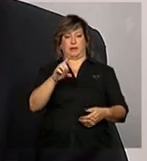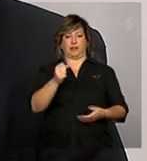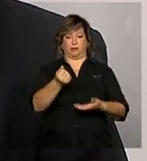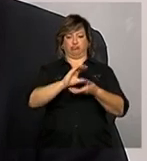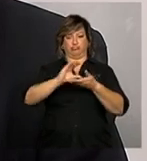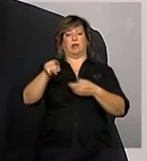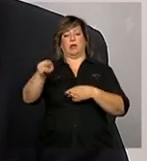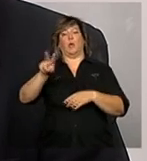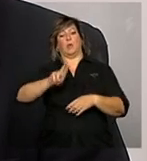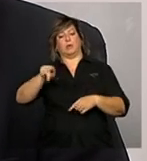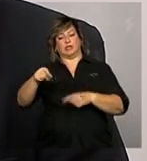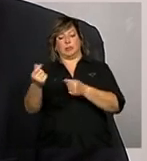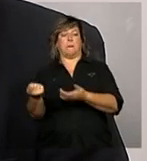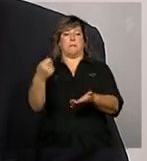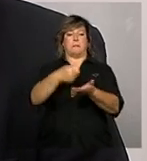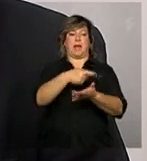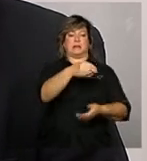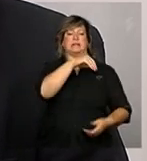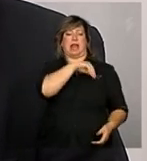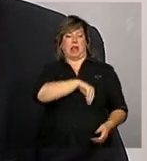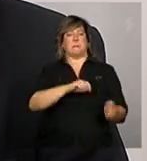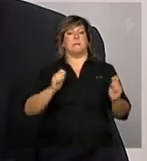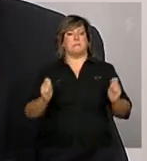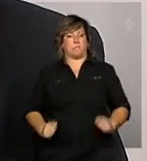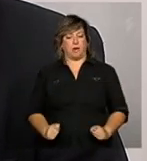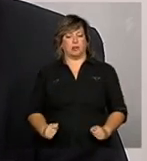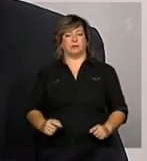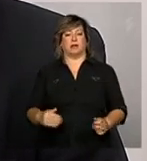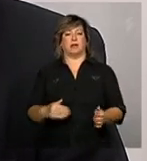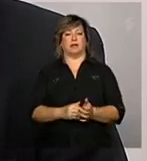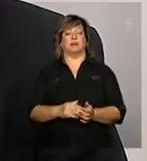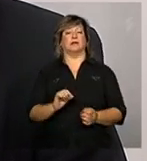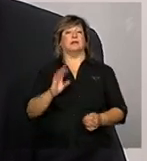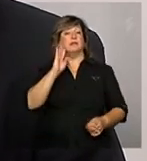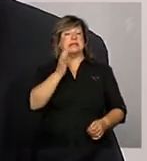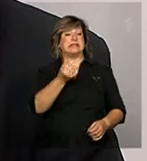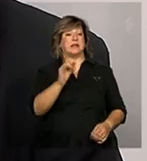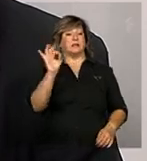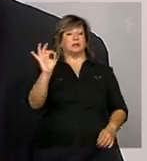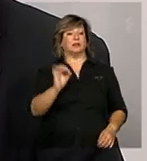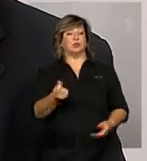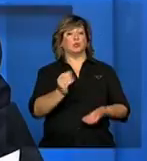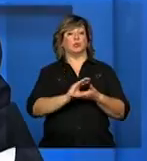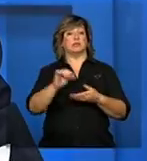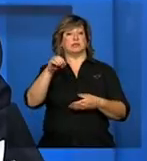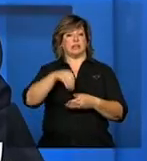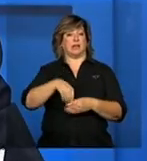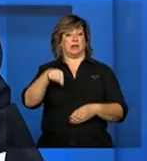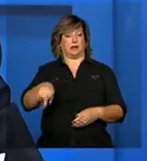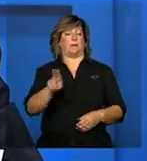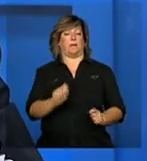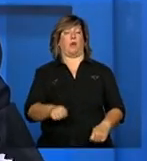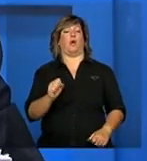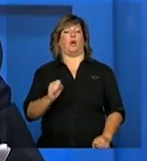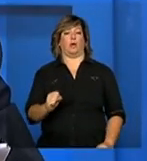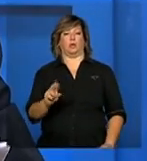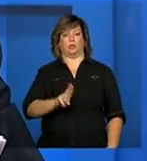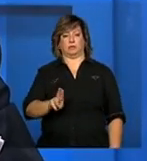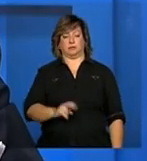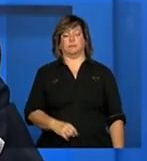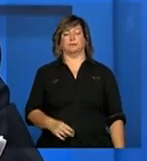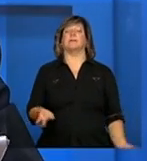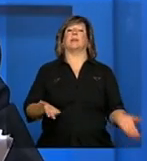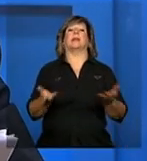durante o exercício no limite máximo de 60% dos recursos repassados Sérgio de São Paulo